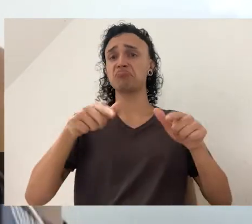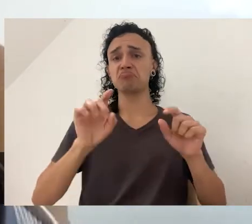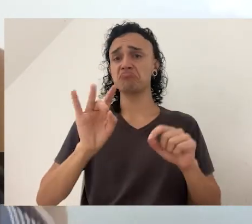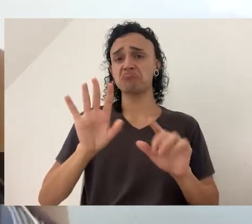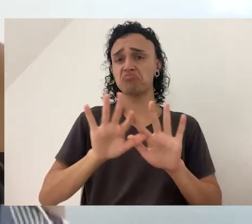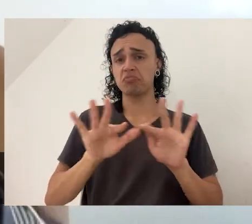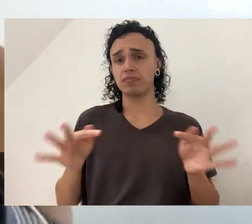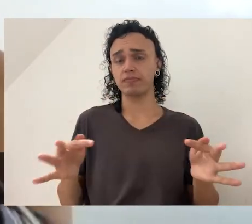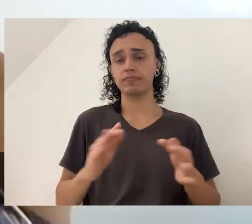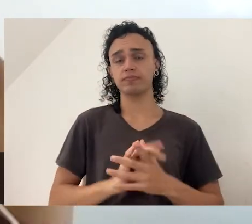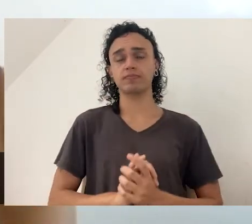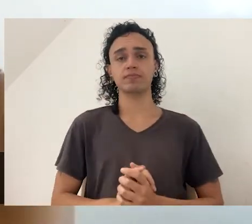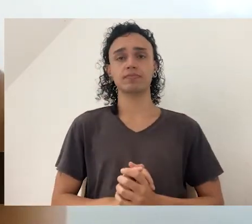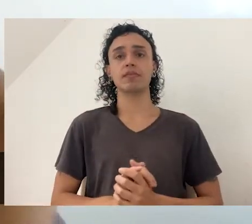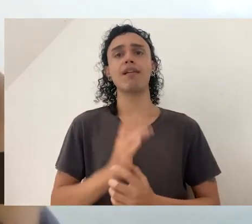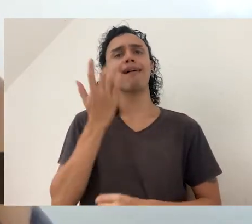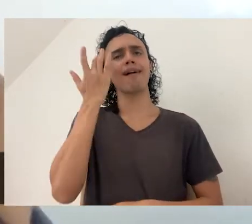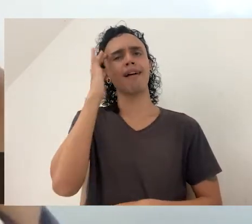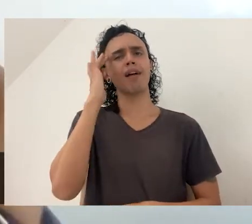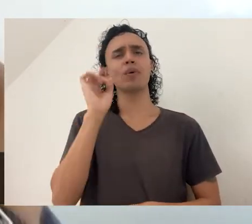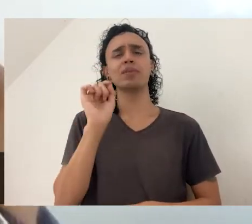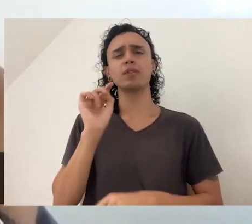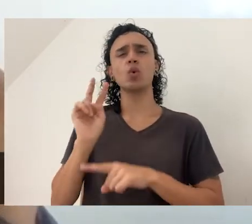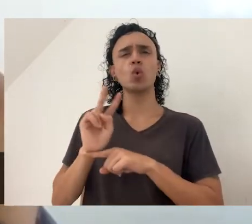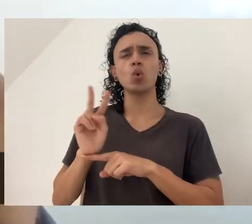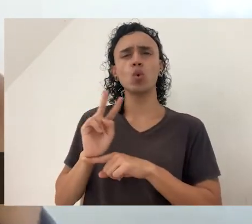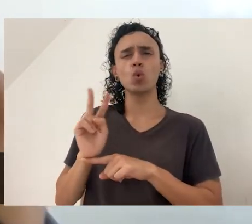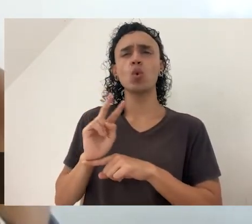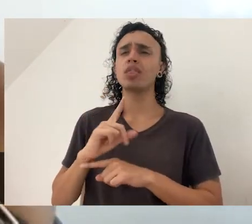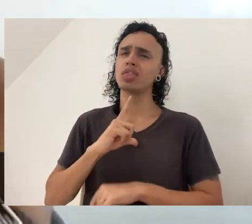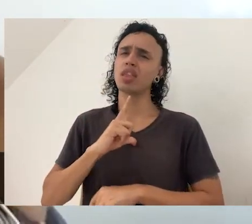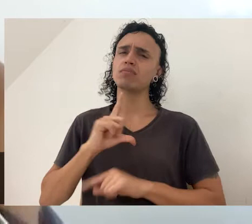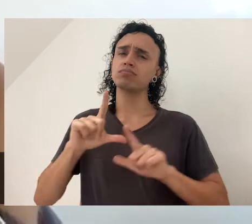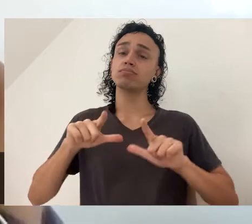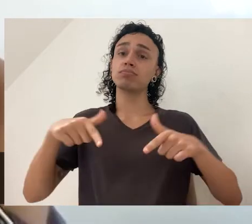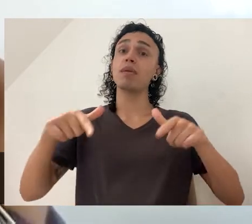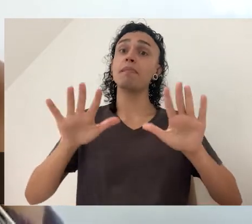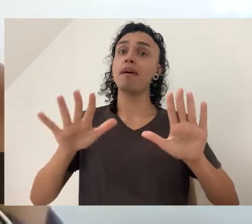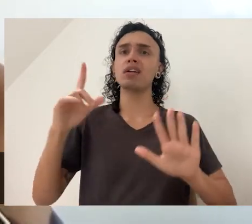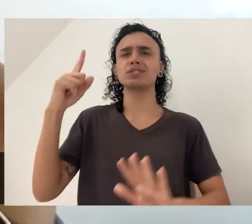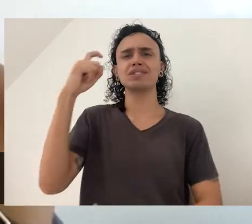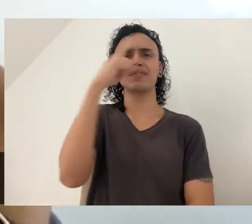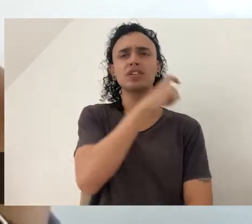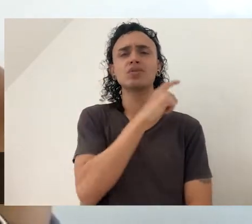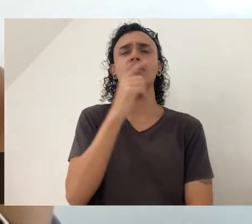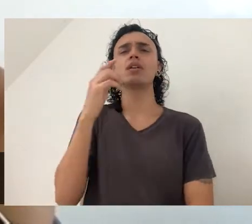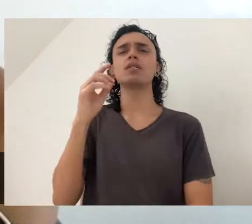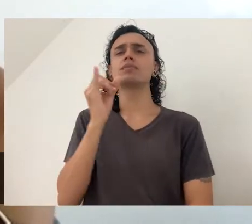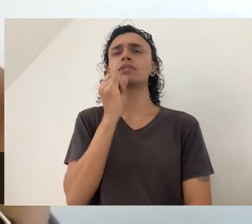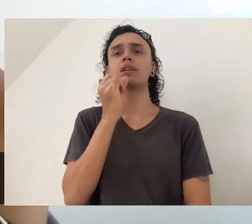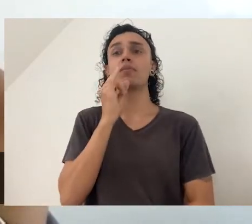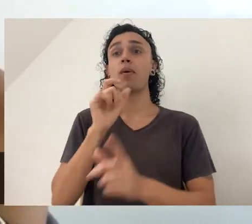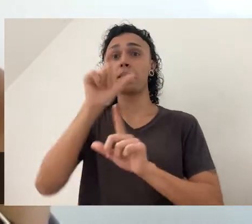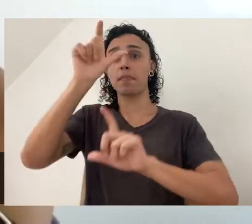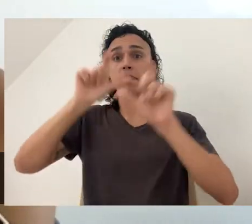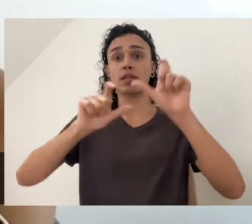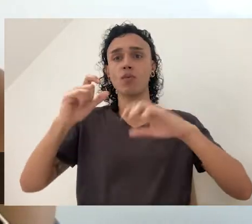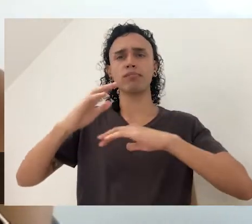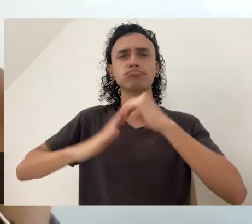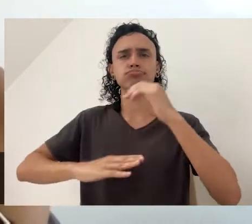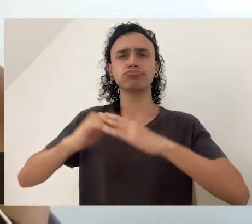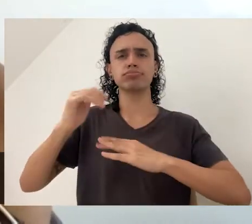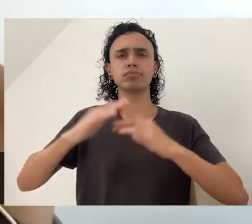é isso. Então, acho que a própria vigilância está atuando, mas eu acho que ela está com uma dificuldade de ter um número de